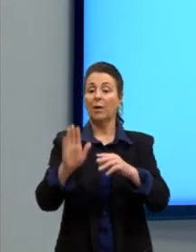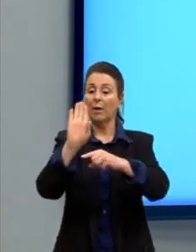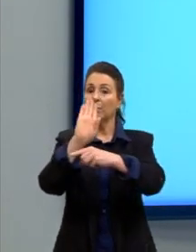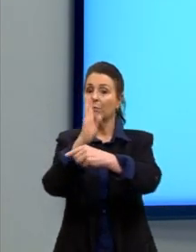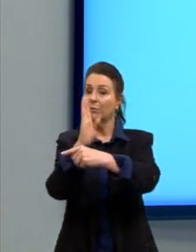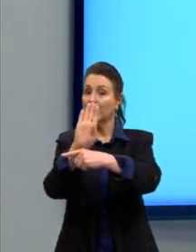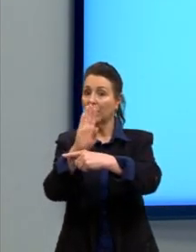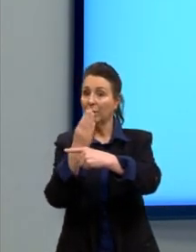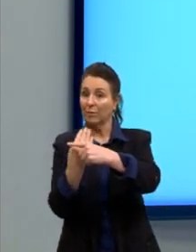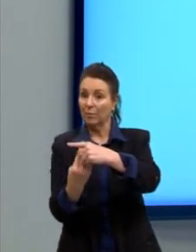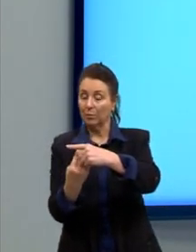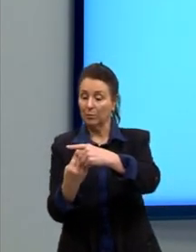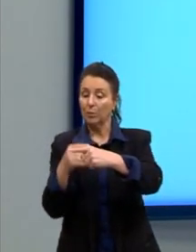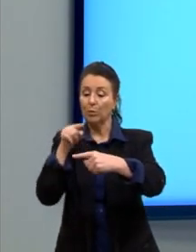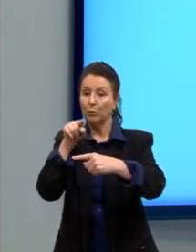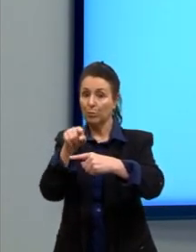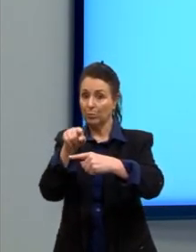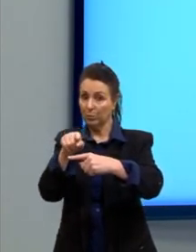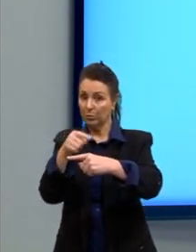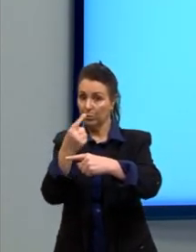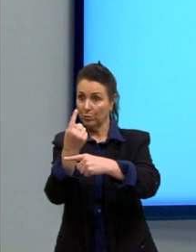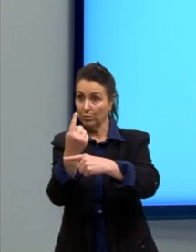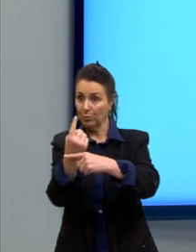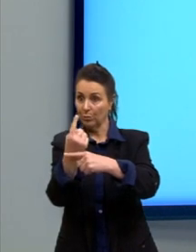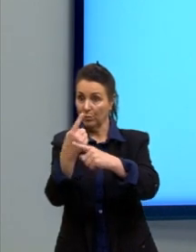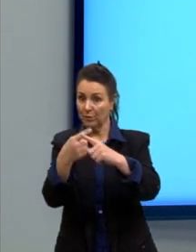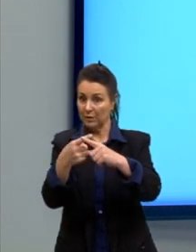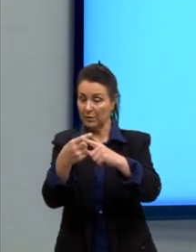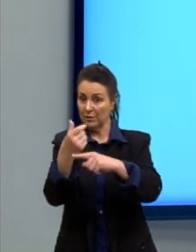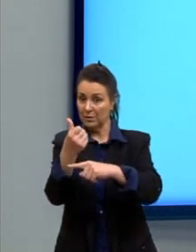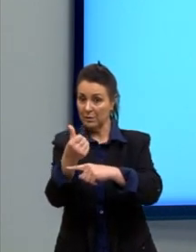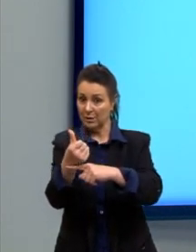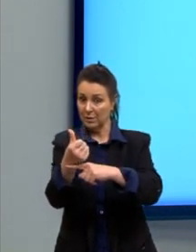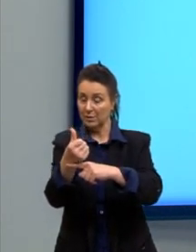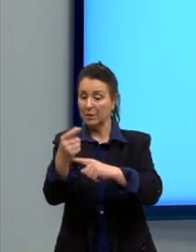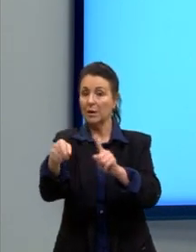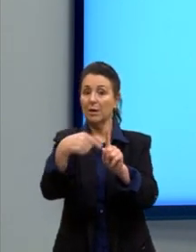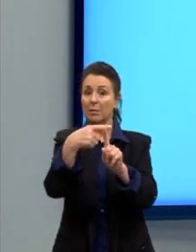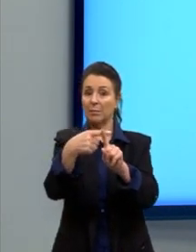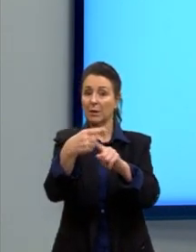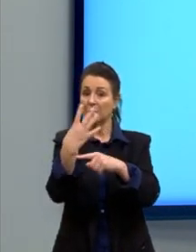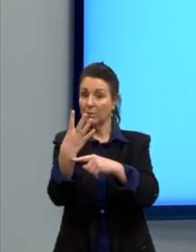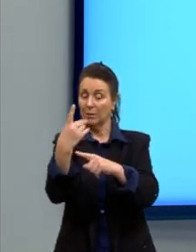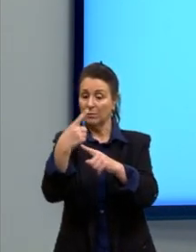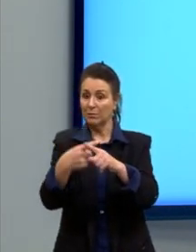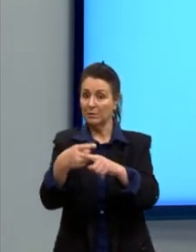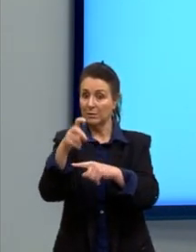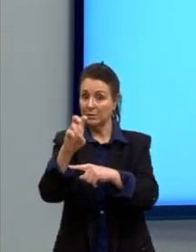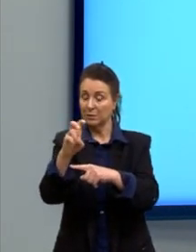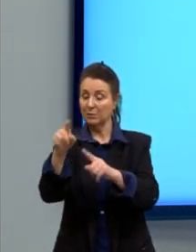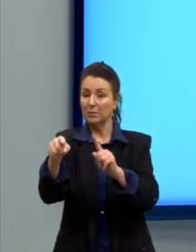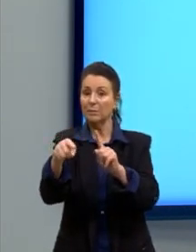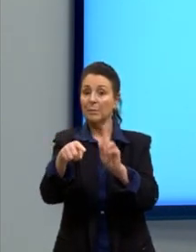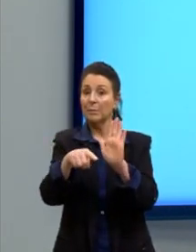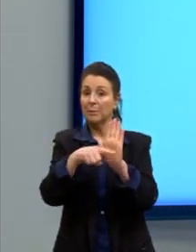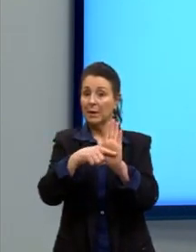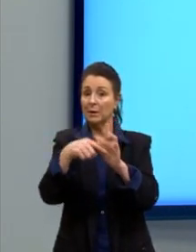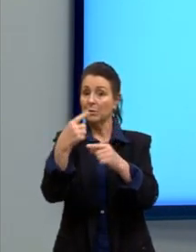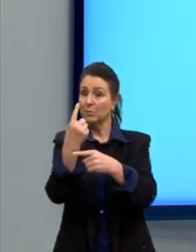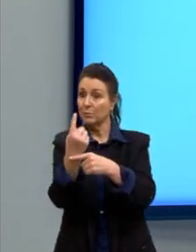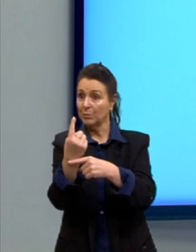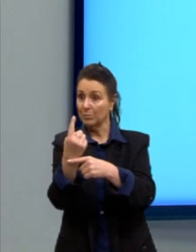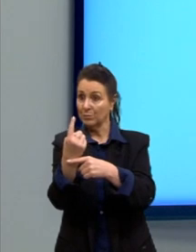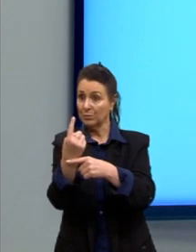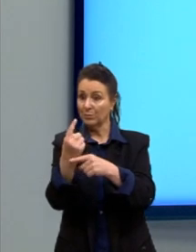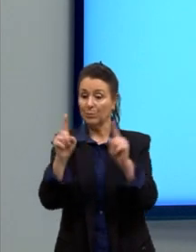o numerador 1 vezes 6 mais 4 vezes 5 menos 1, tudo isso